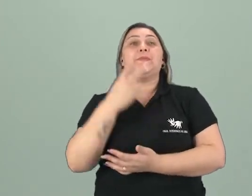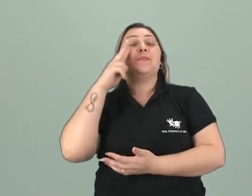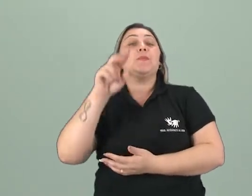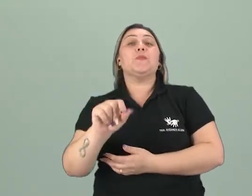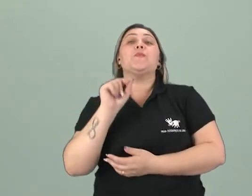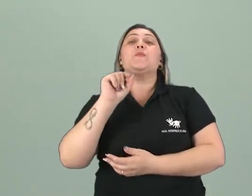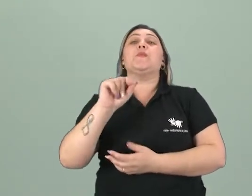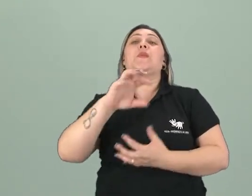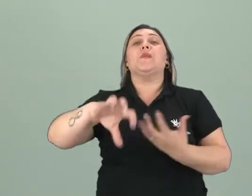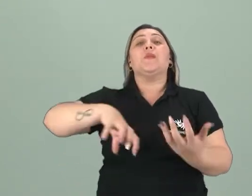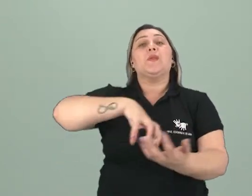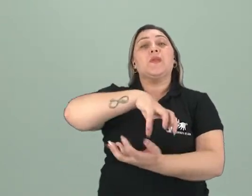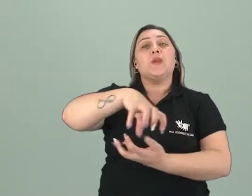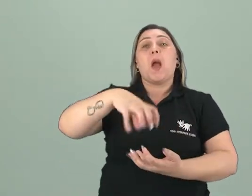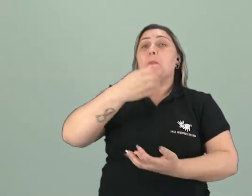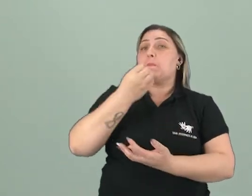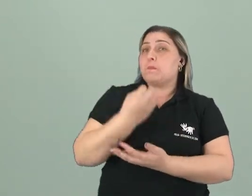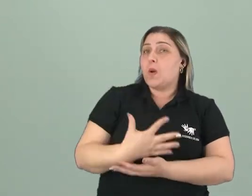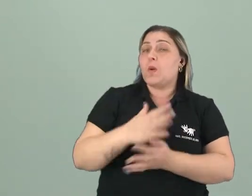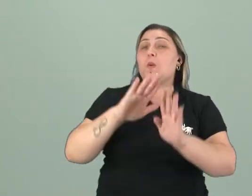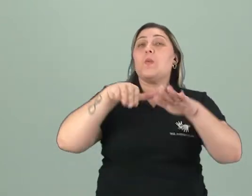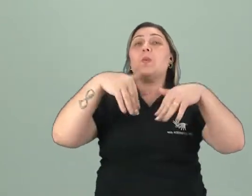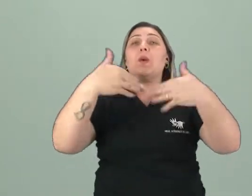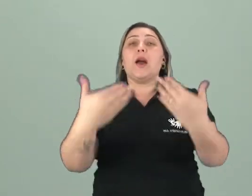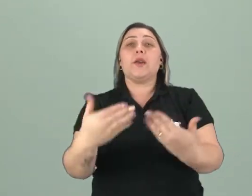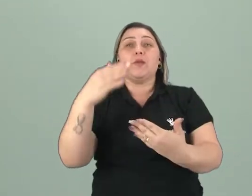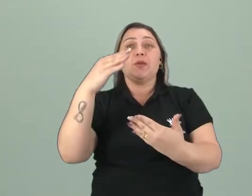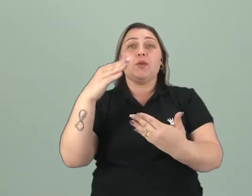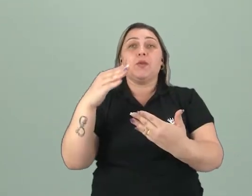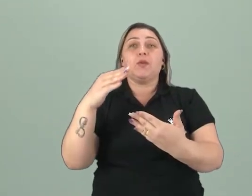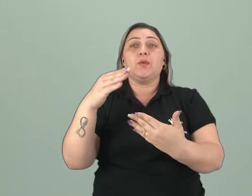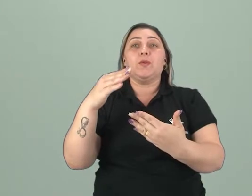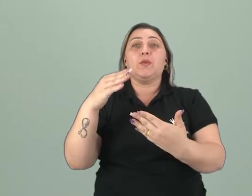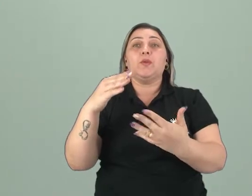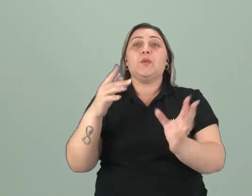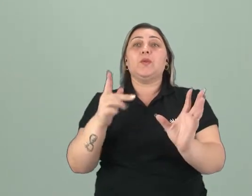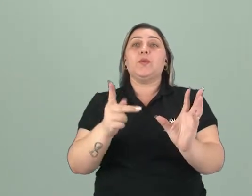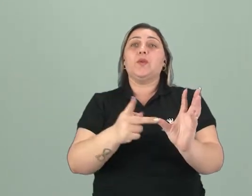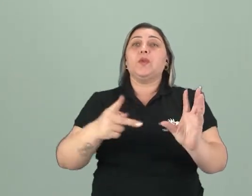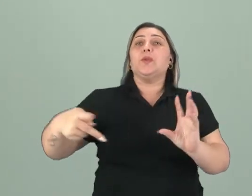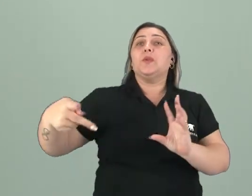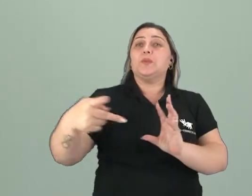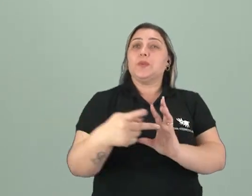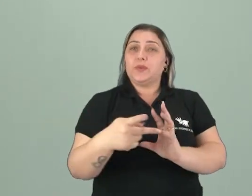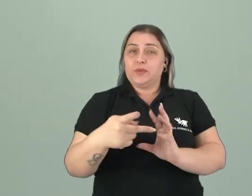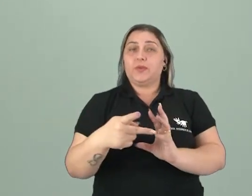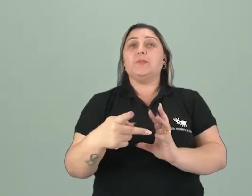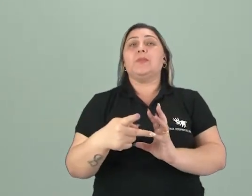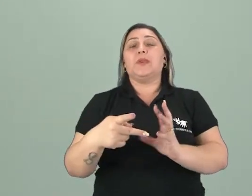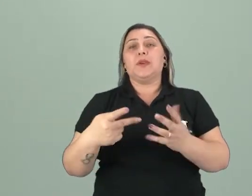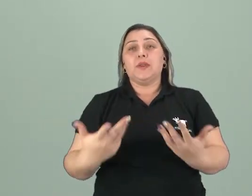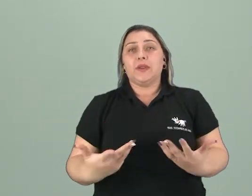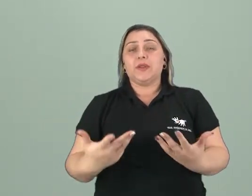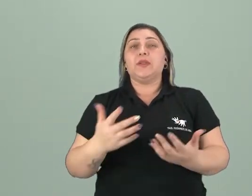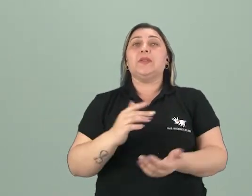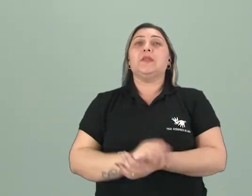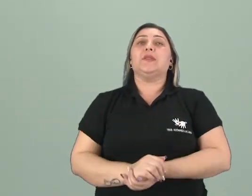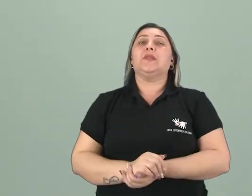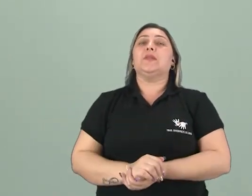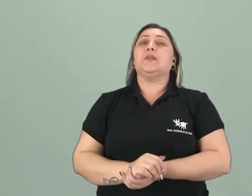o que foi essa Revolução Gloriosa e quais são os seus principais desdobramentos, ou seja, quais são os principais